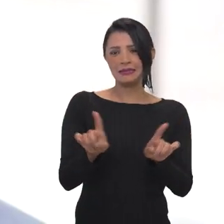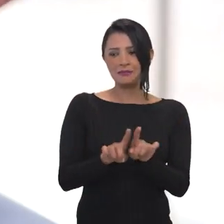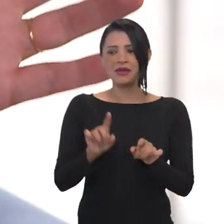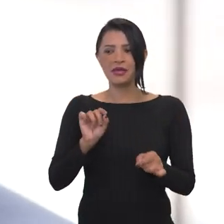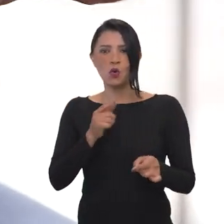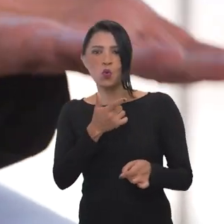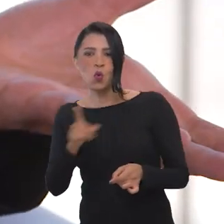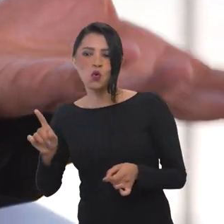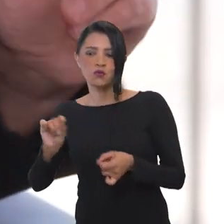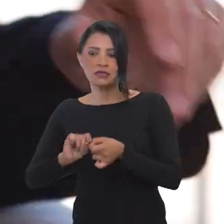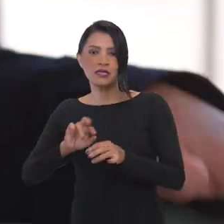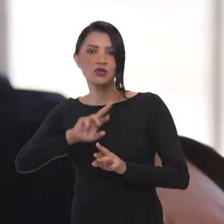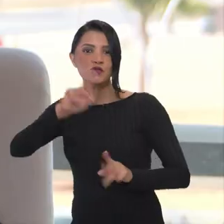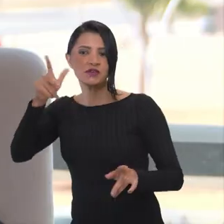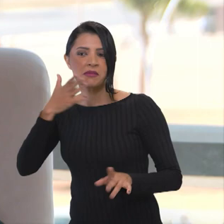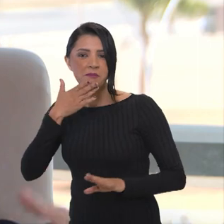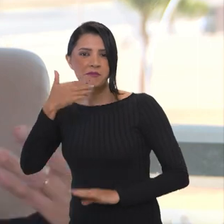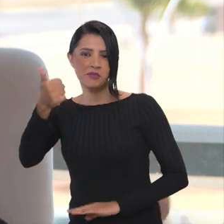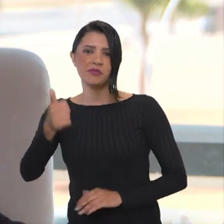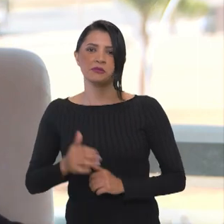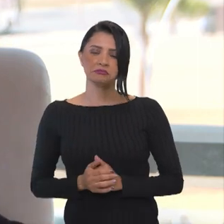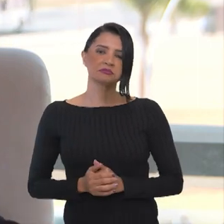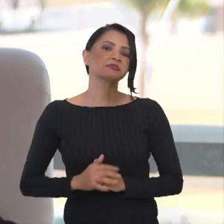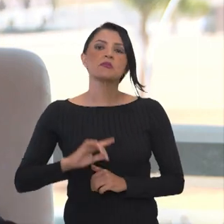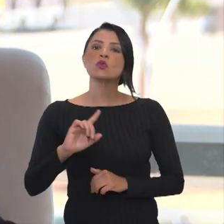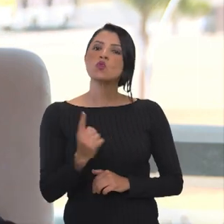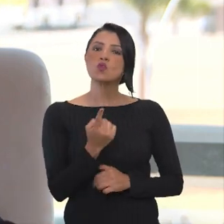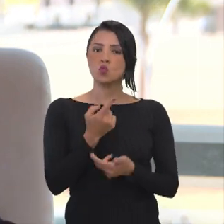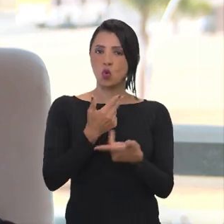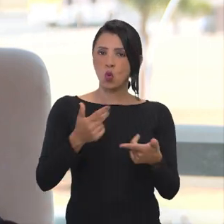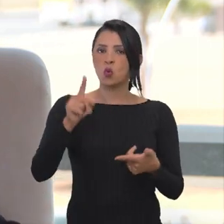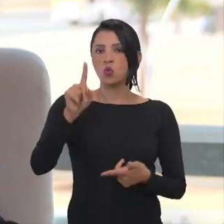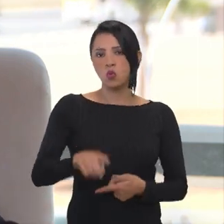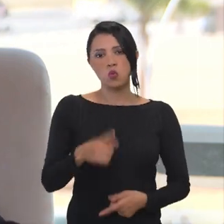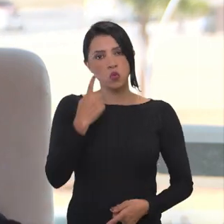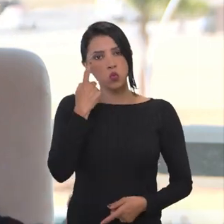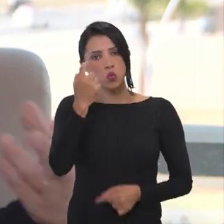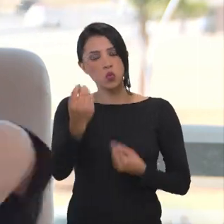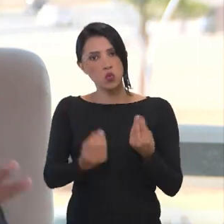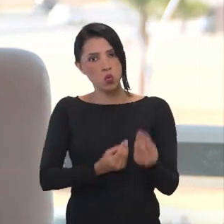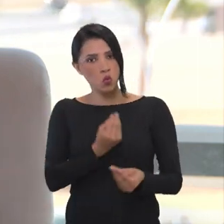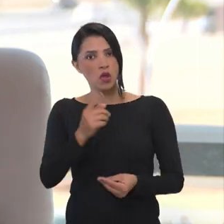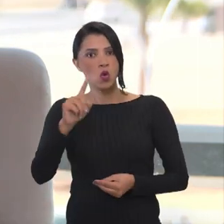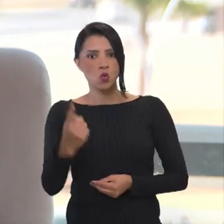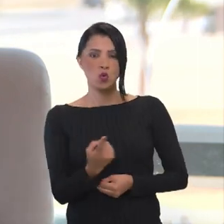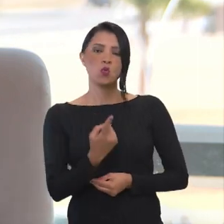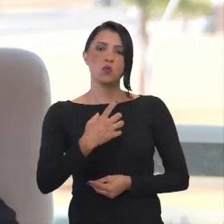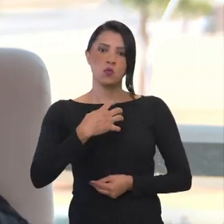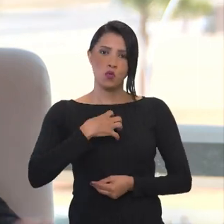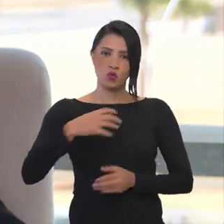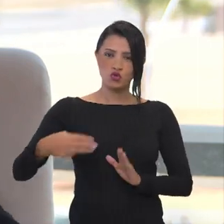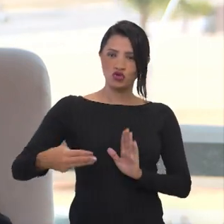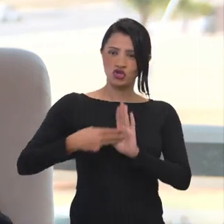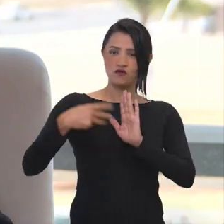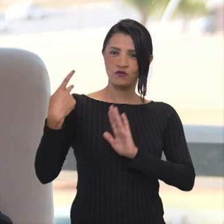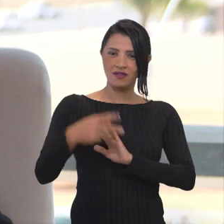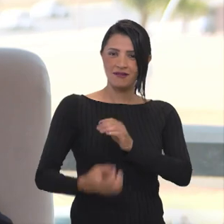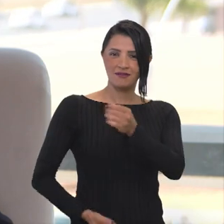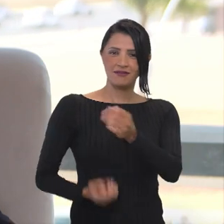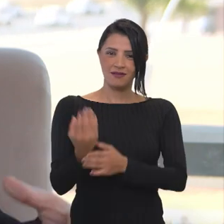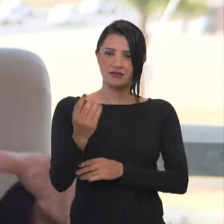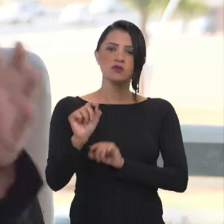diferente as coisas para as coisas serem melhores. E tem uma coisa que até é interessante, que um dos motivos da criação do ministério